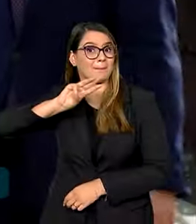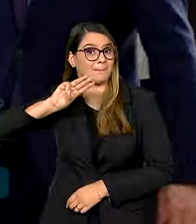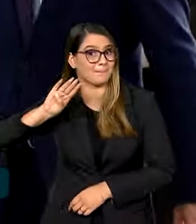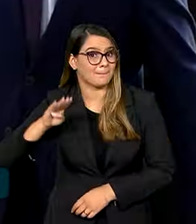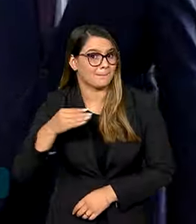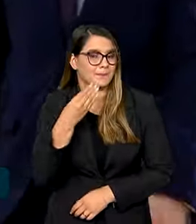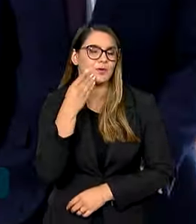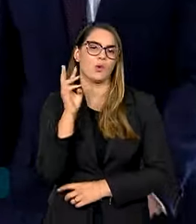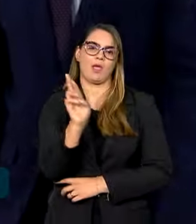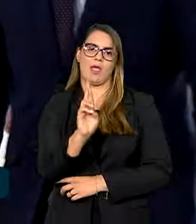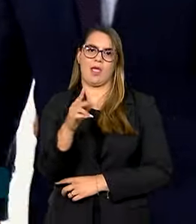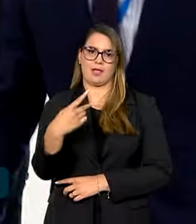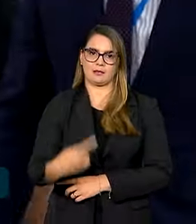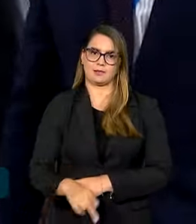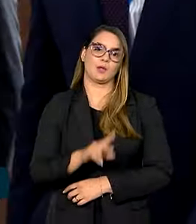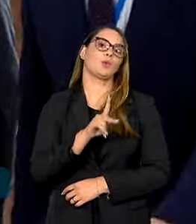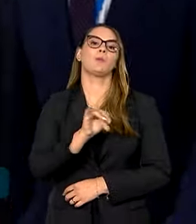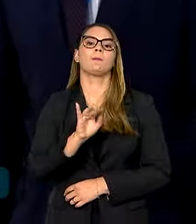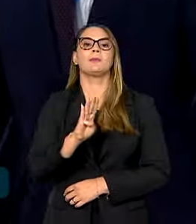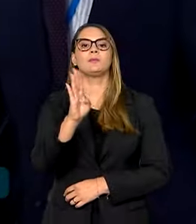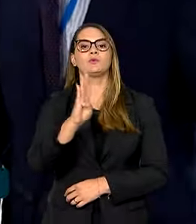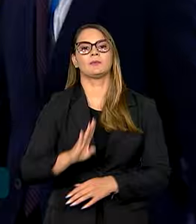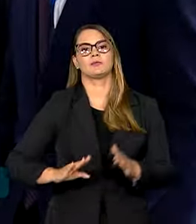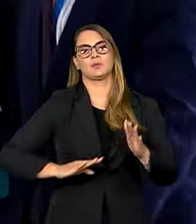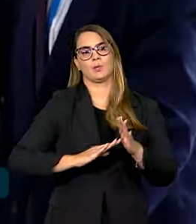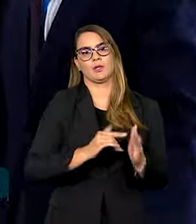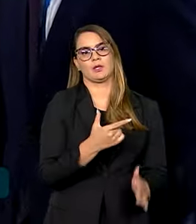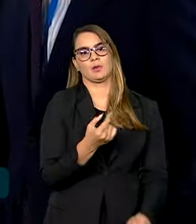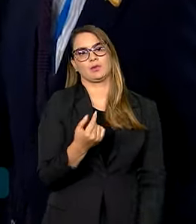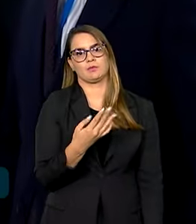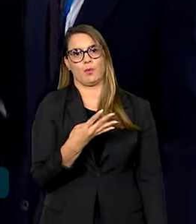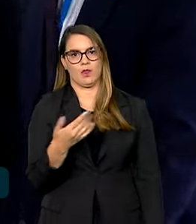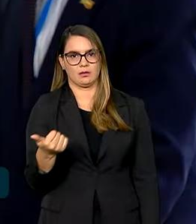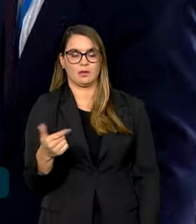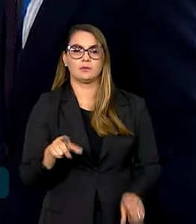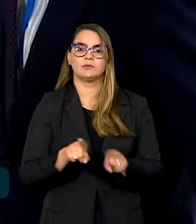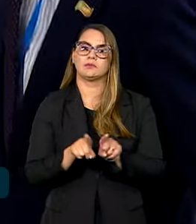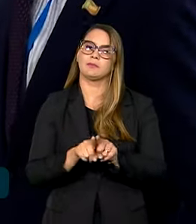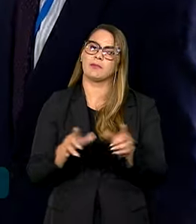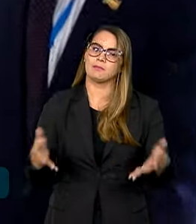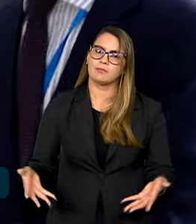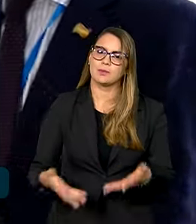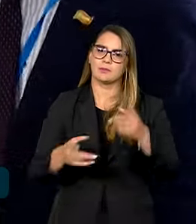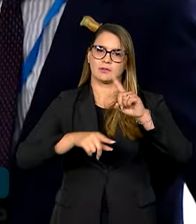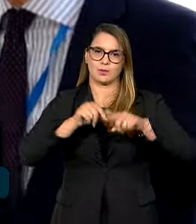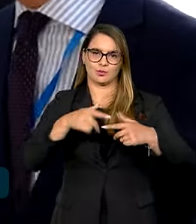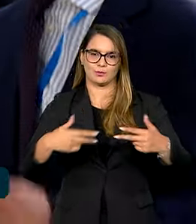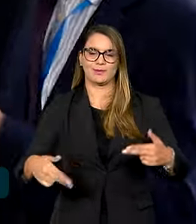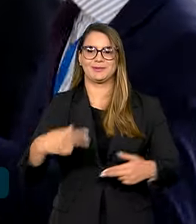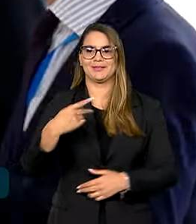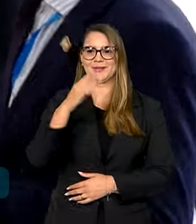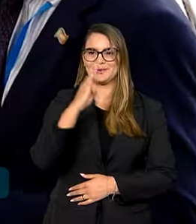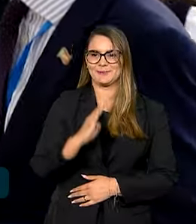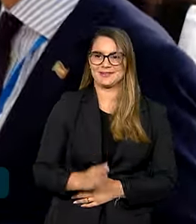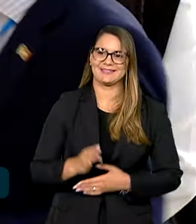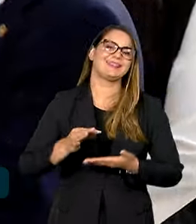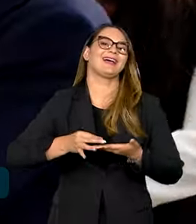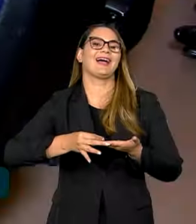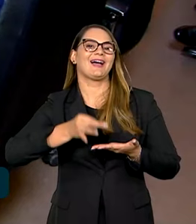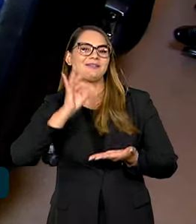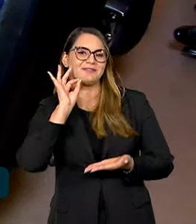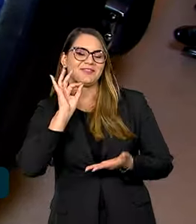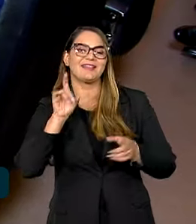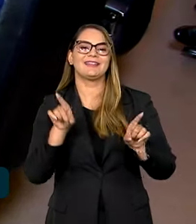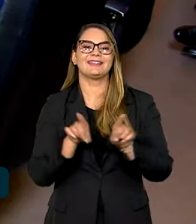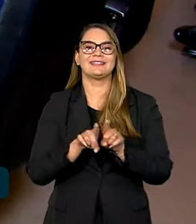de reais no PIB brasileiro até 2041. O tratado ainda prevê a promoção de produtos brasileiros, como o café, e a